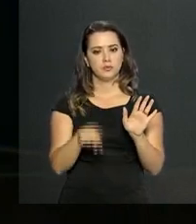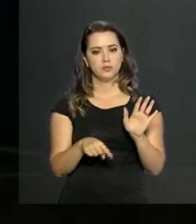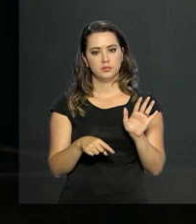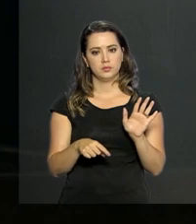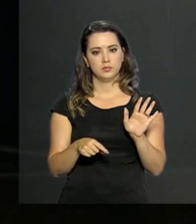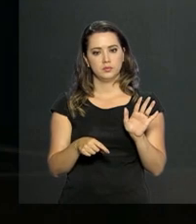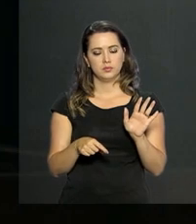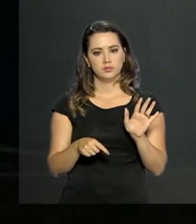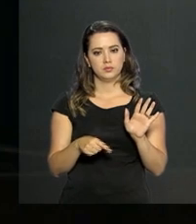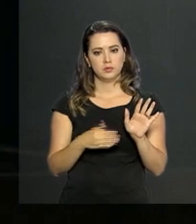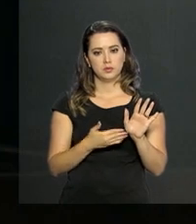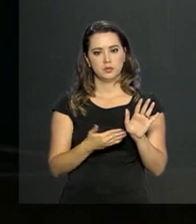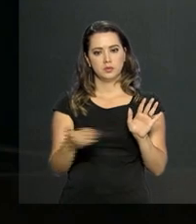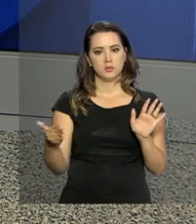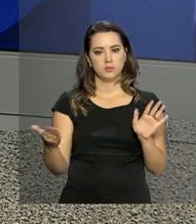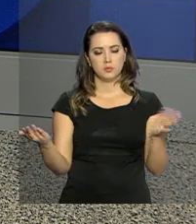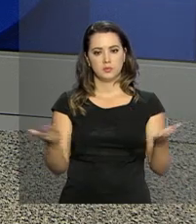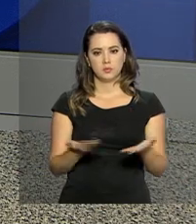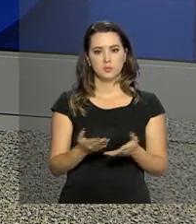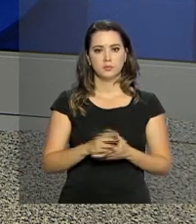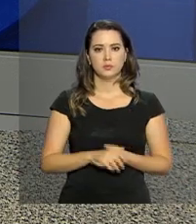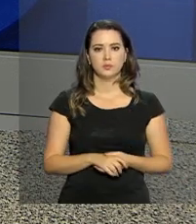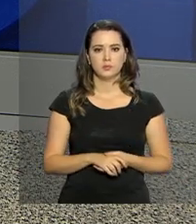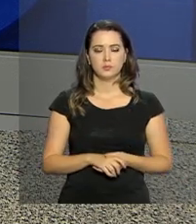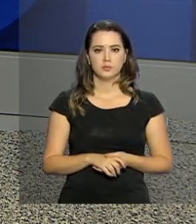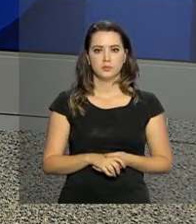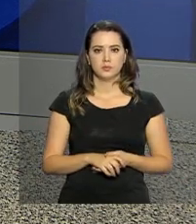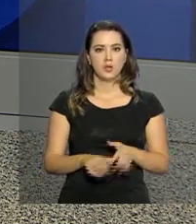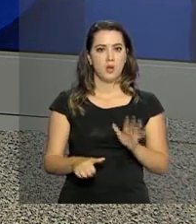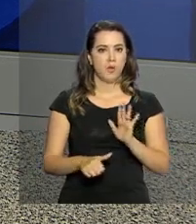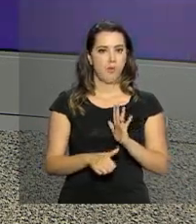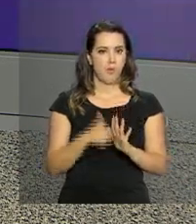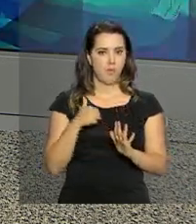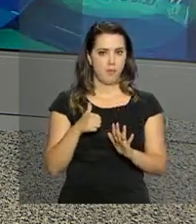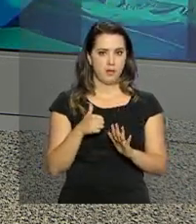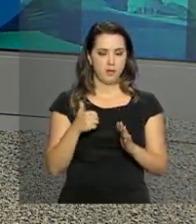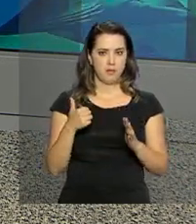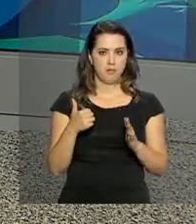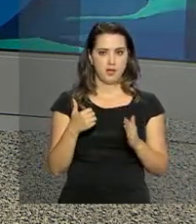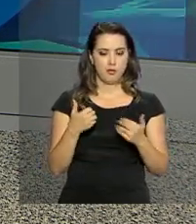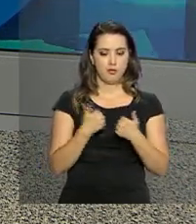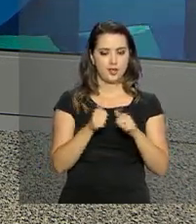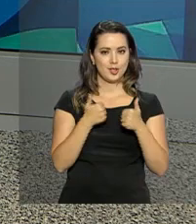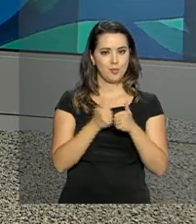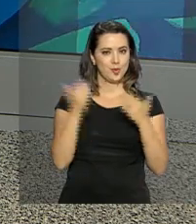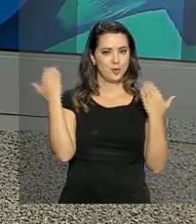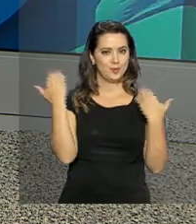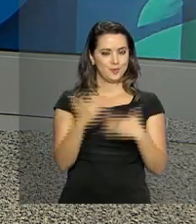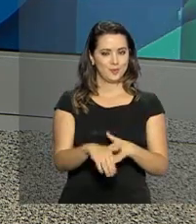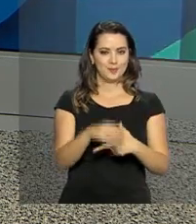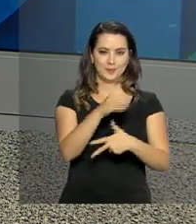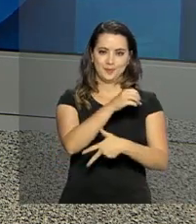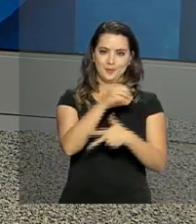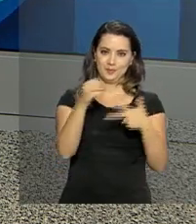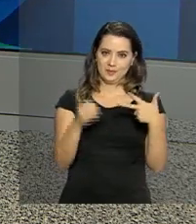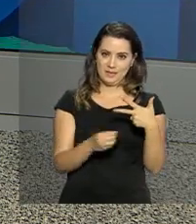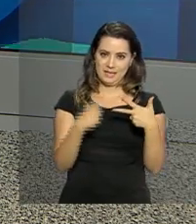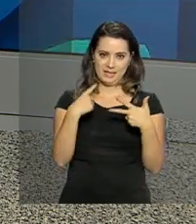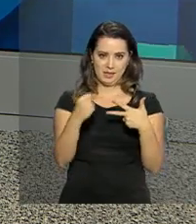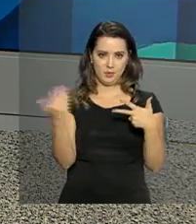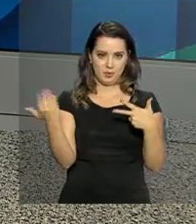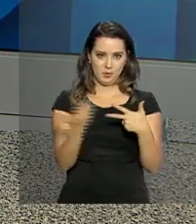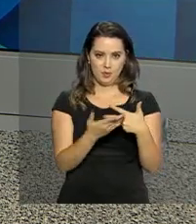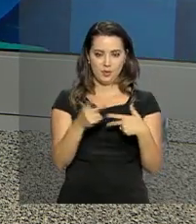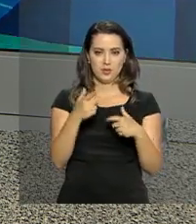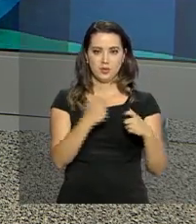nesses momentos. O primeiro carregamento de provas do Exame Nacional do Ensino Médio saiu hoje em